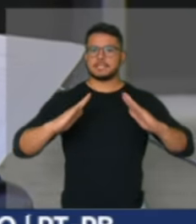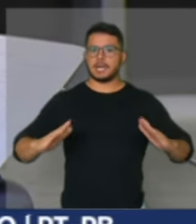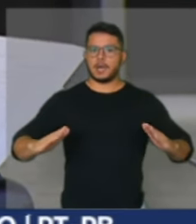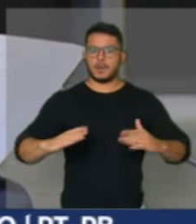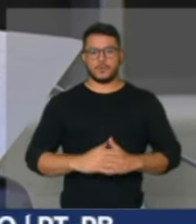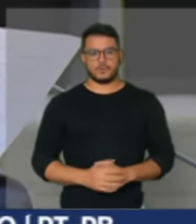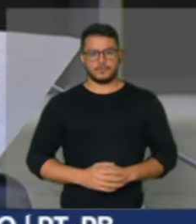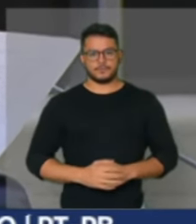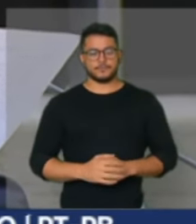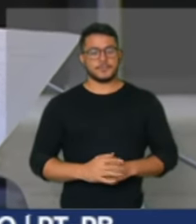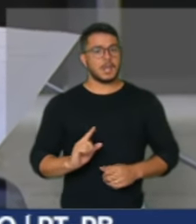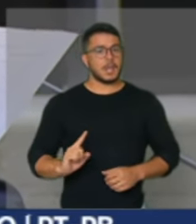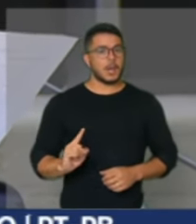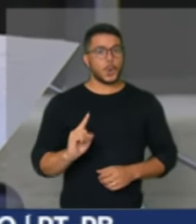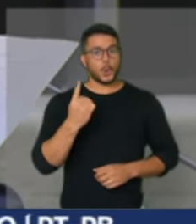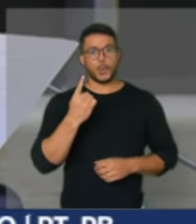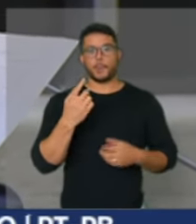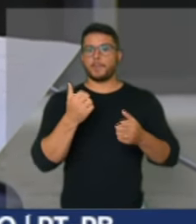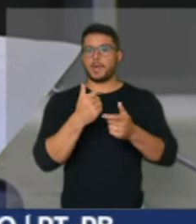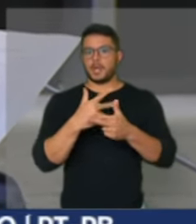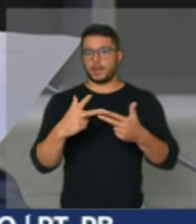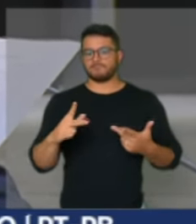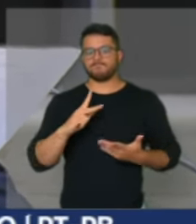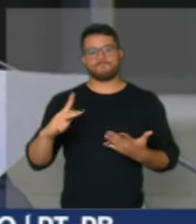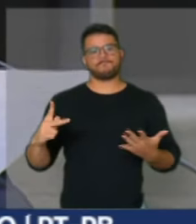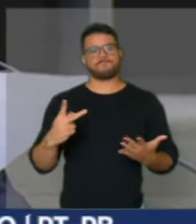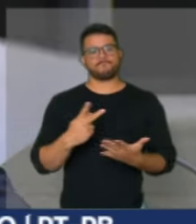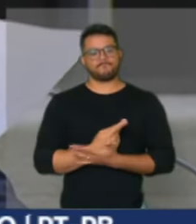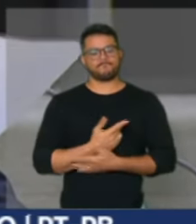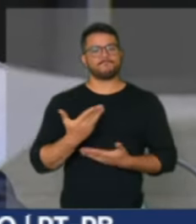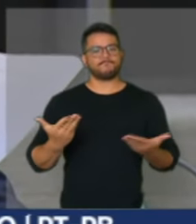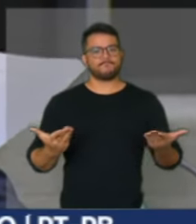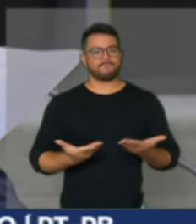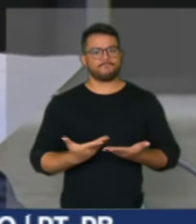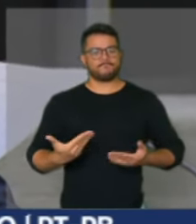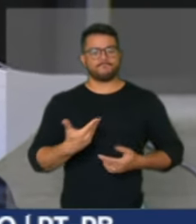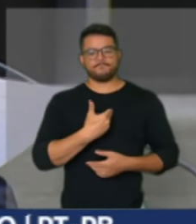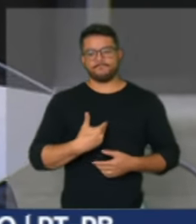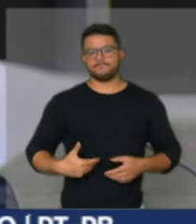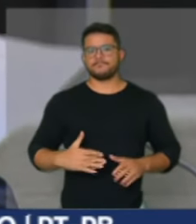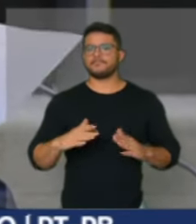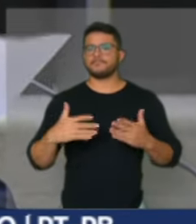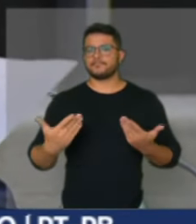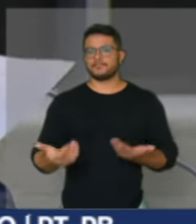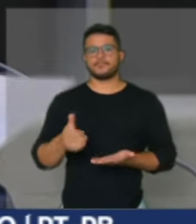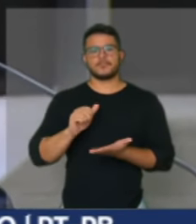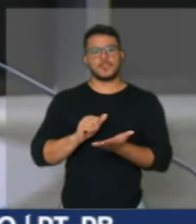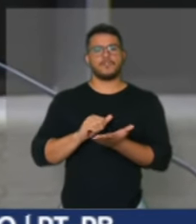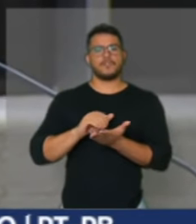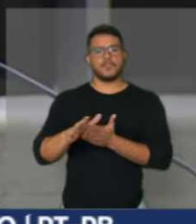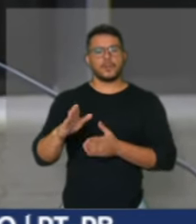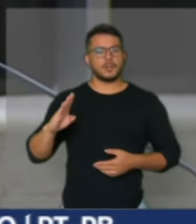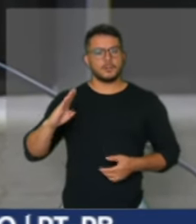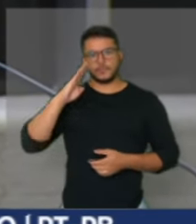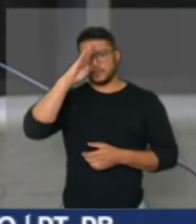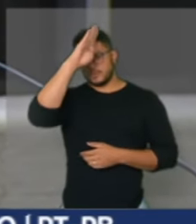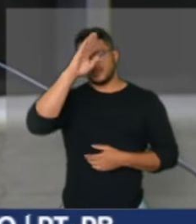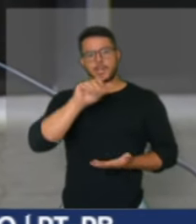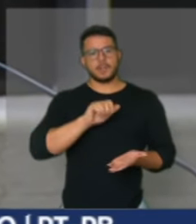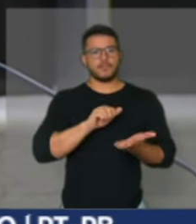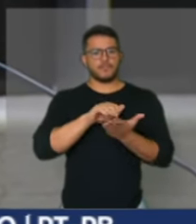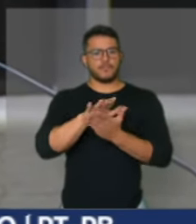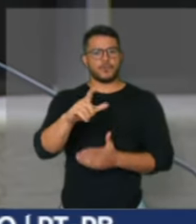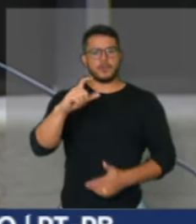cenários deste governo desastroso portanto fora Bolsonaro e fora o seu ministro Paulo